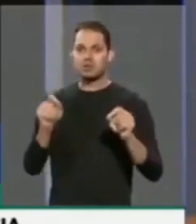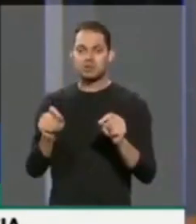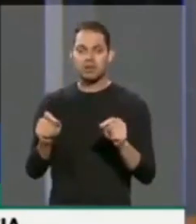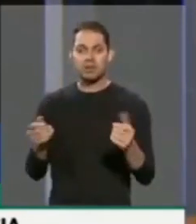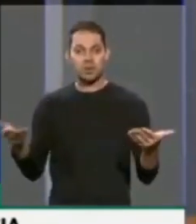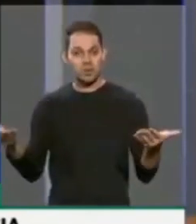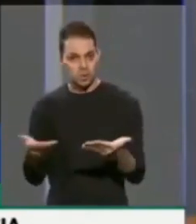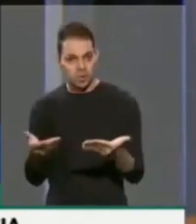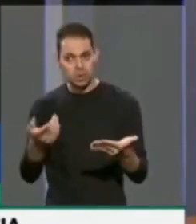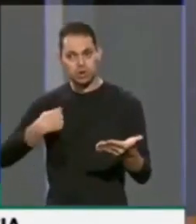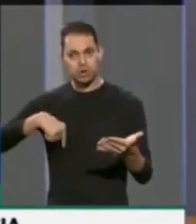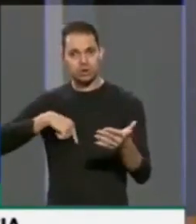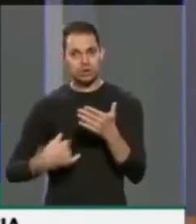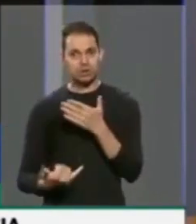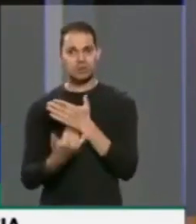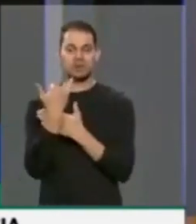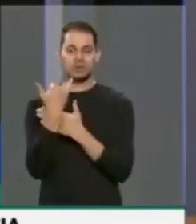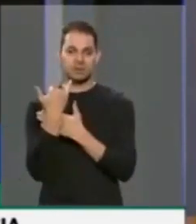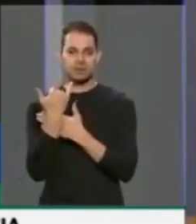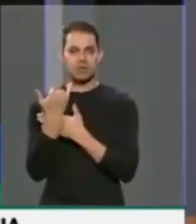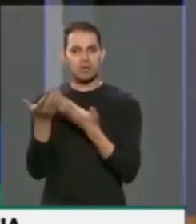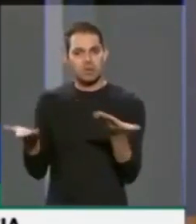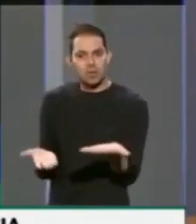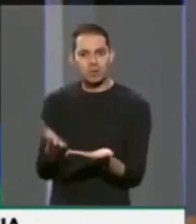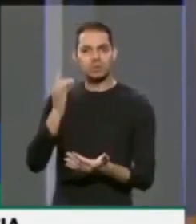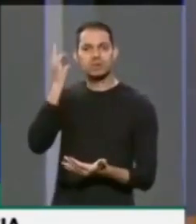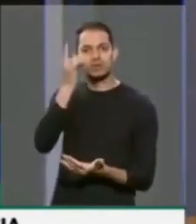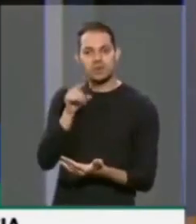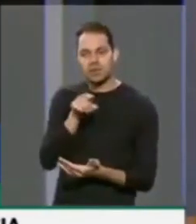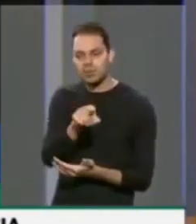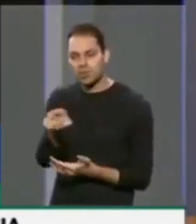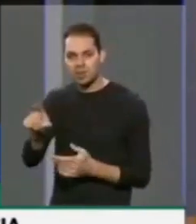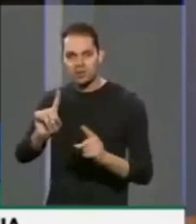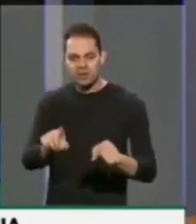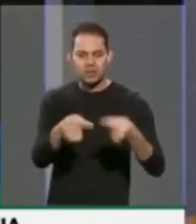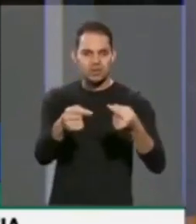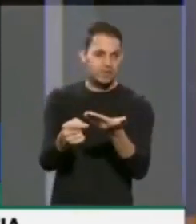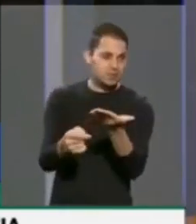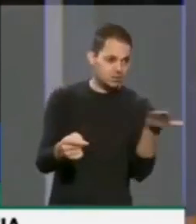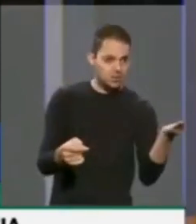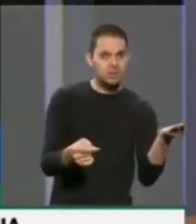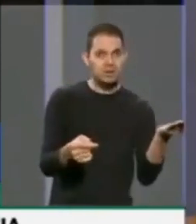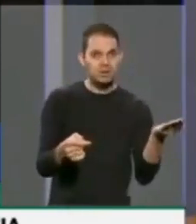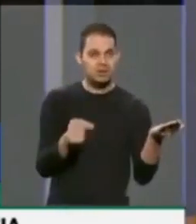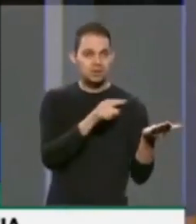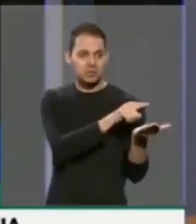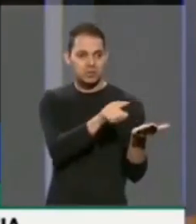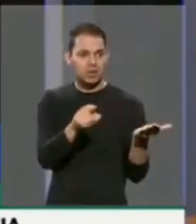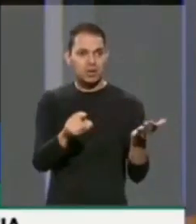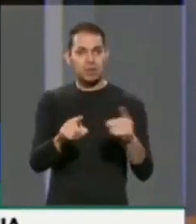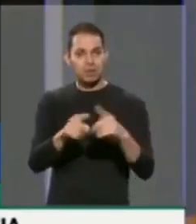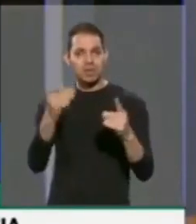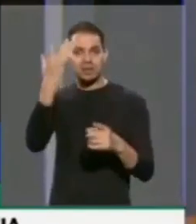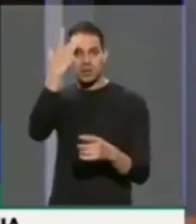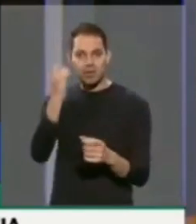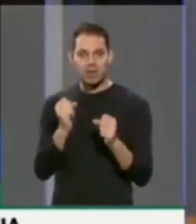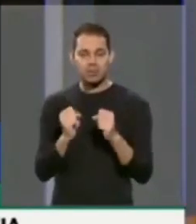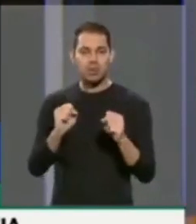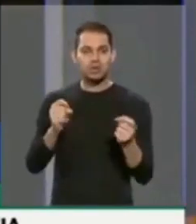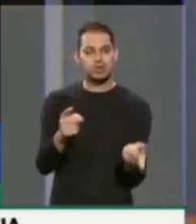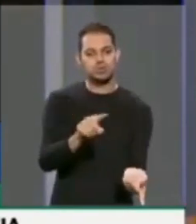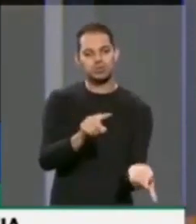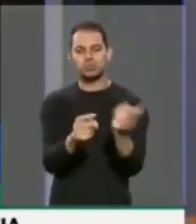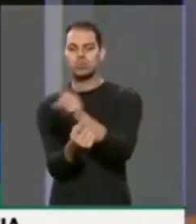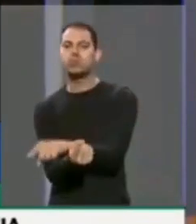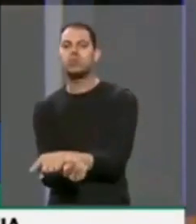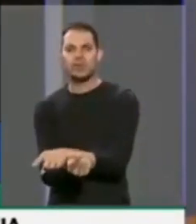somos nós, hoje são deputados que são adversários de vocês, de vossas excelências, mas amanhã poderão ser vocês.